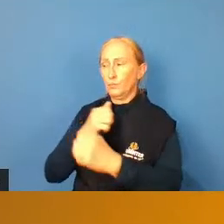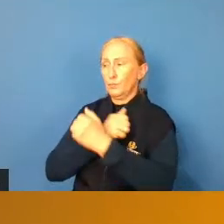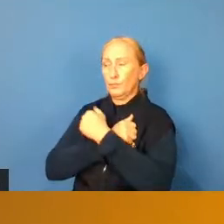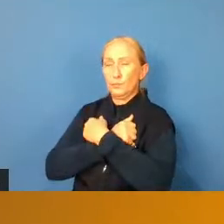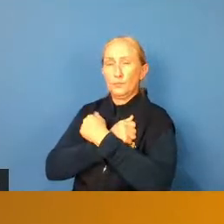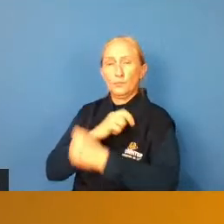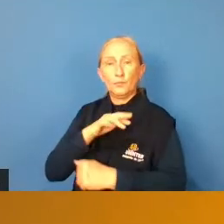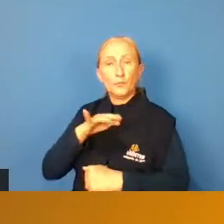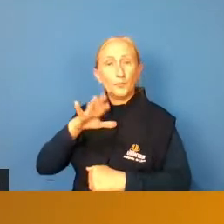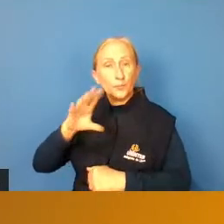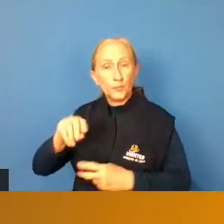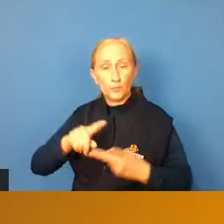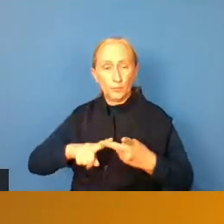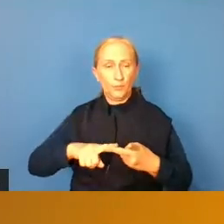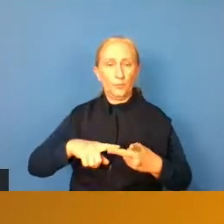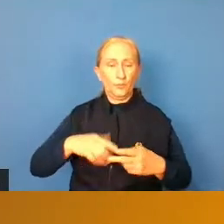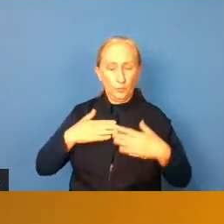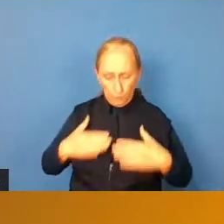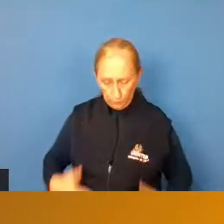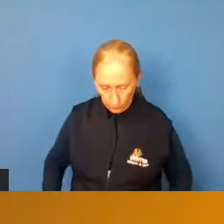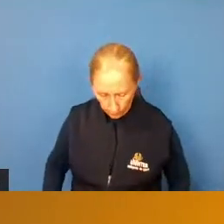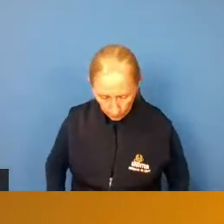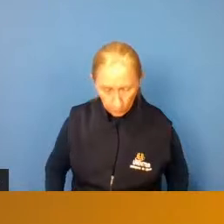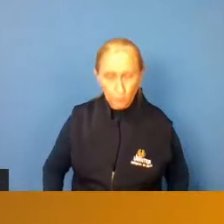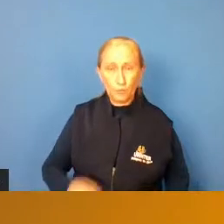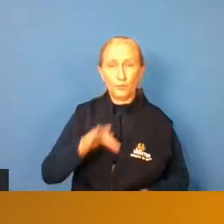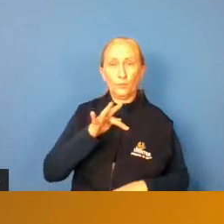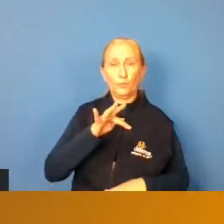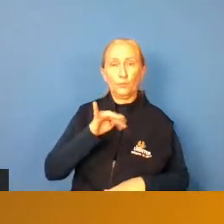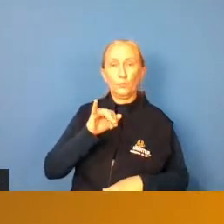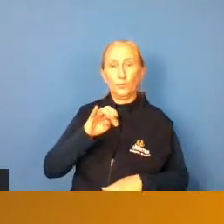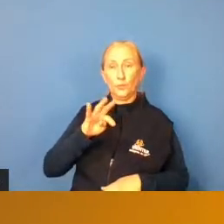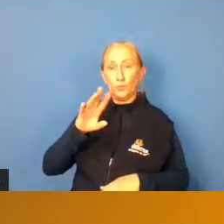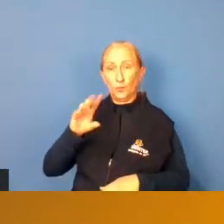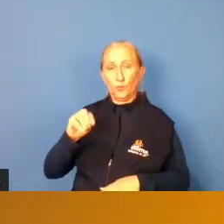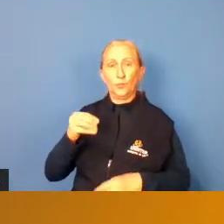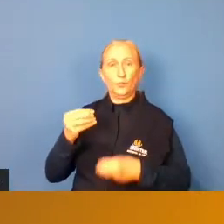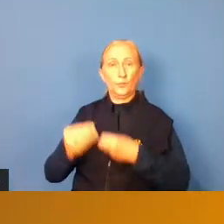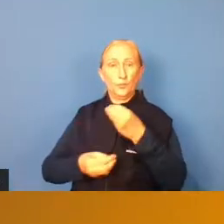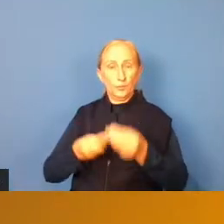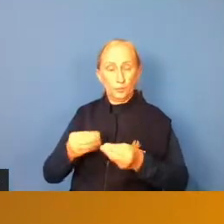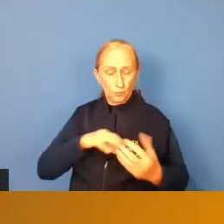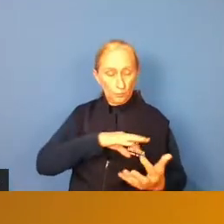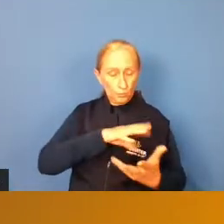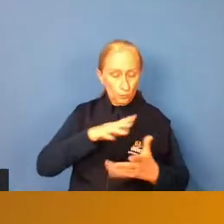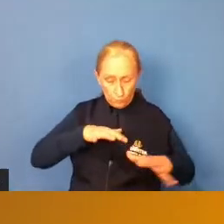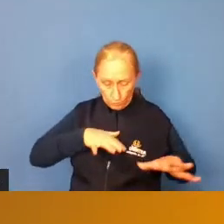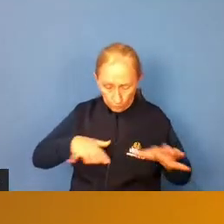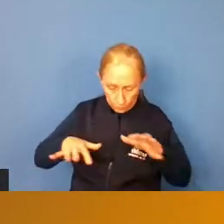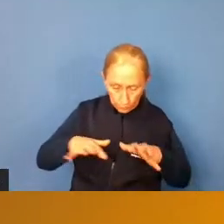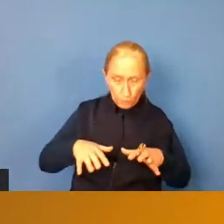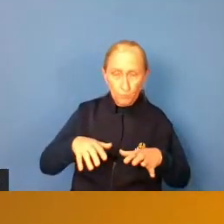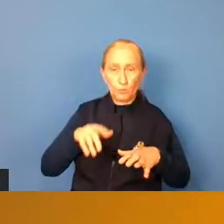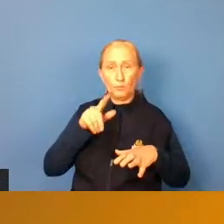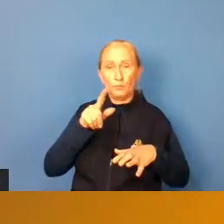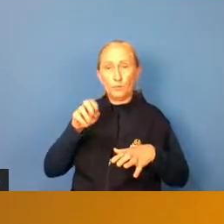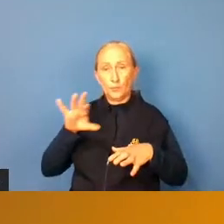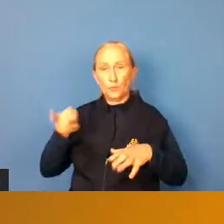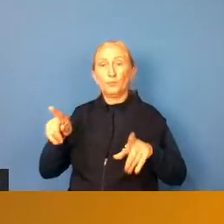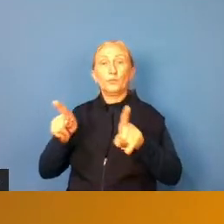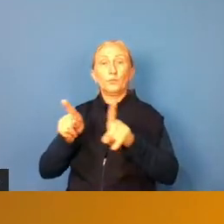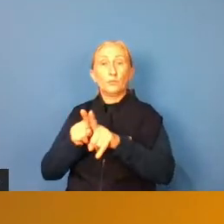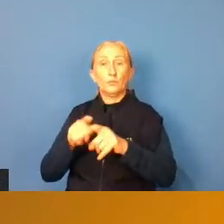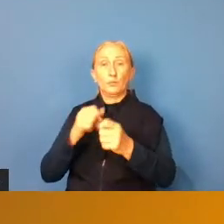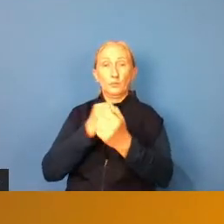em fisiologia mais essa parte biomecânica aí do movimento dos zagueiros e também